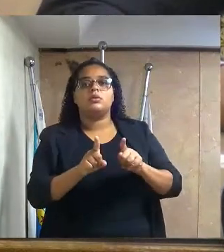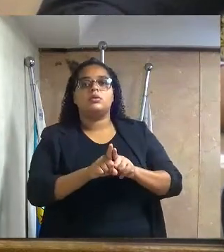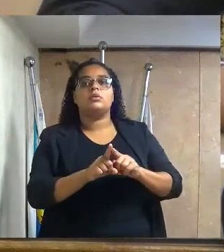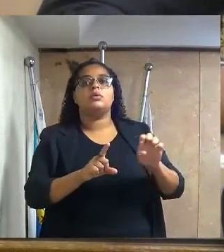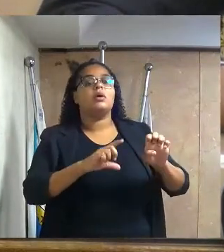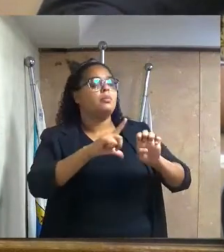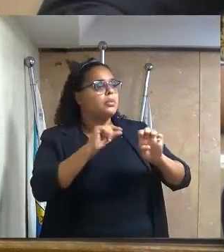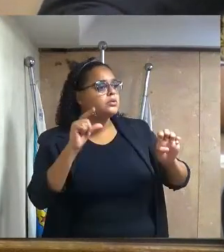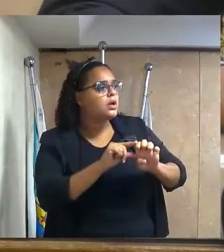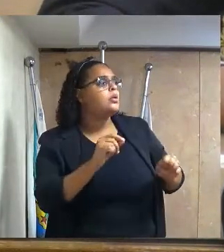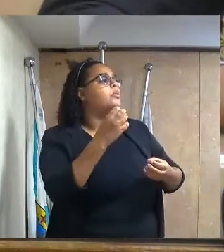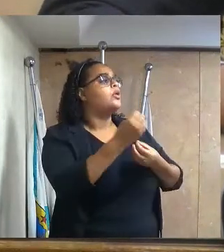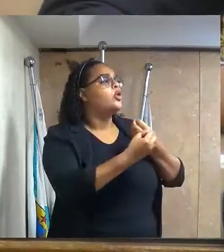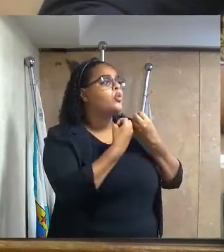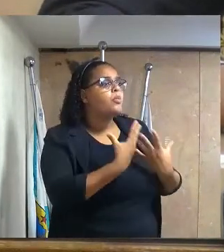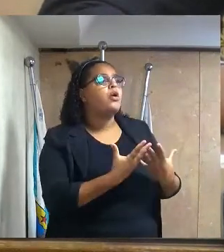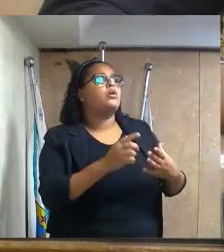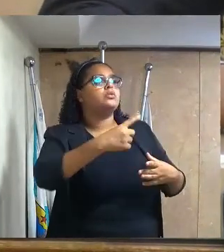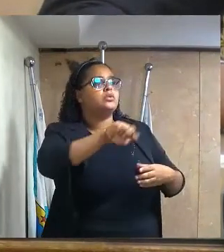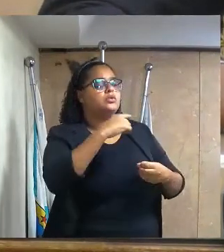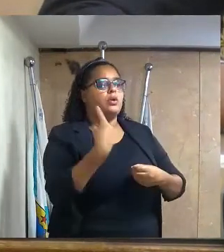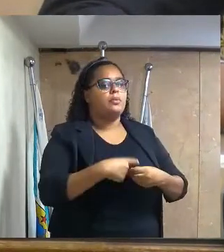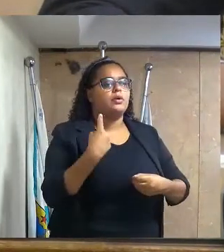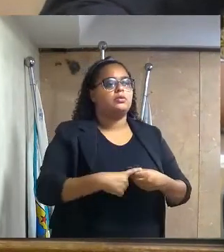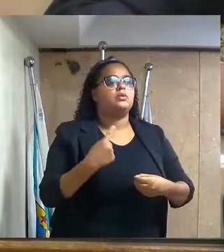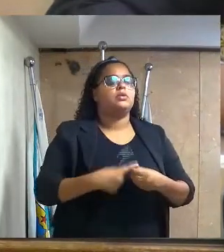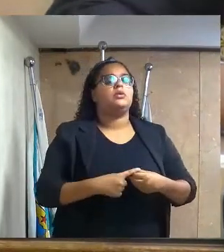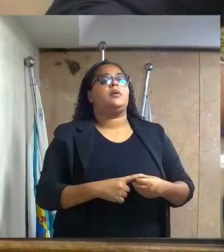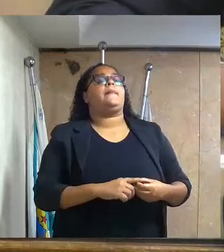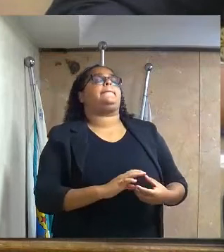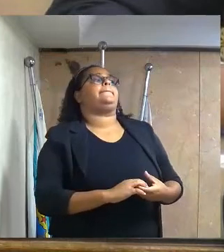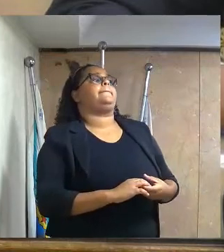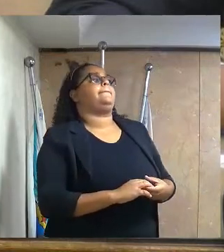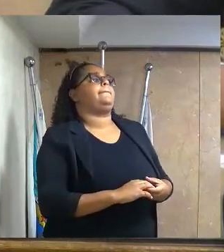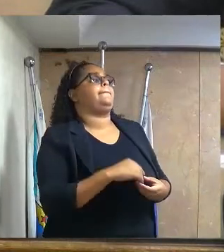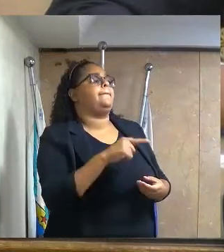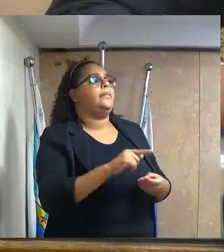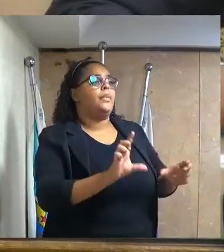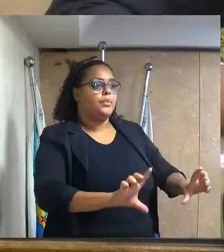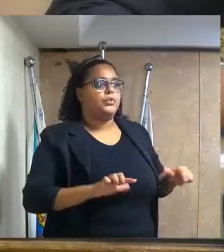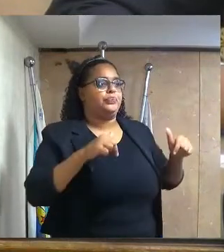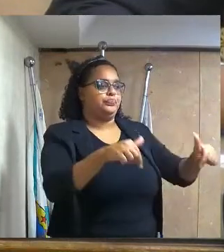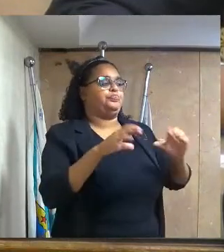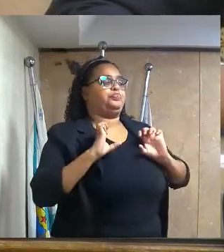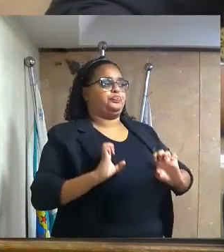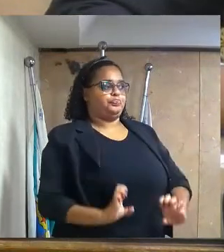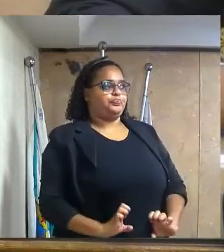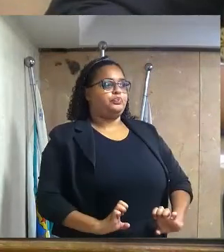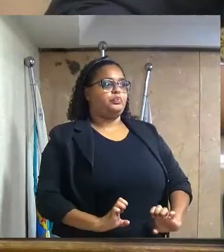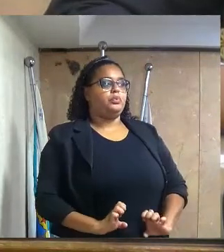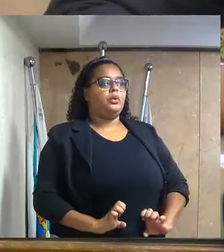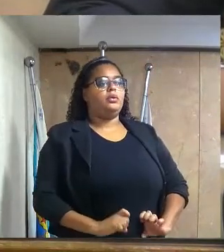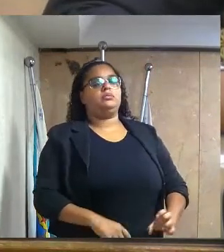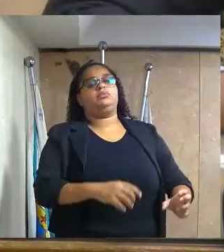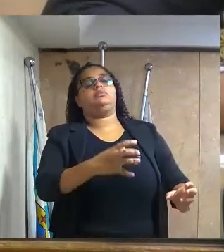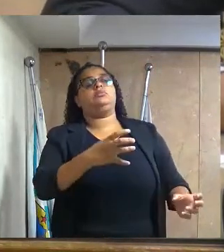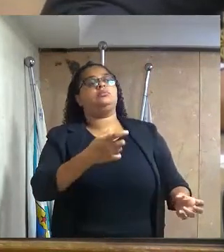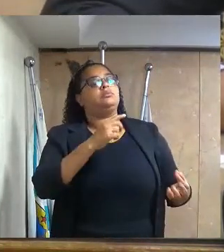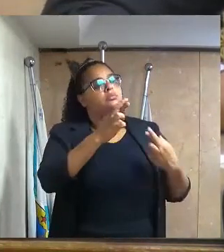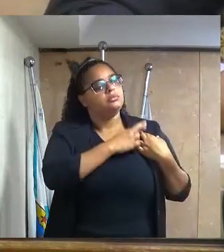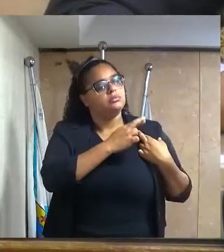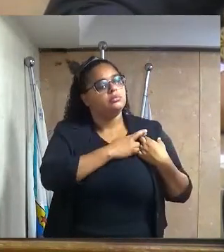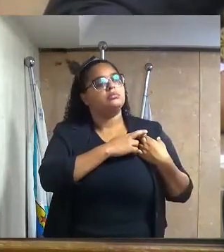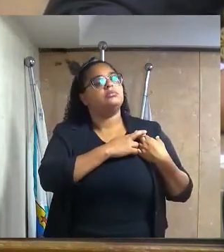serviços prestados, a este município, ao pautar a sua atuação, na ética, dirigência, responsabilidade e